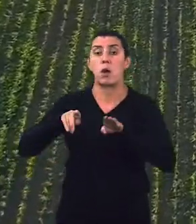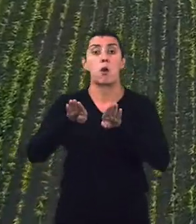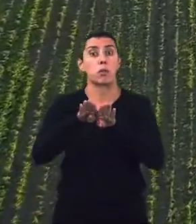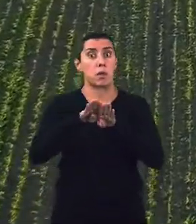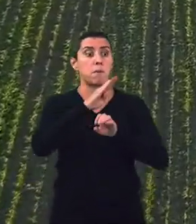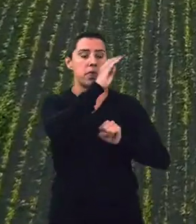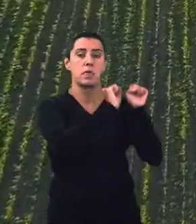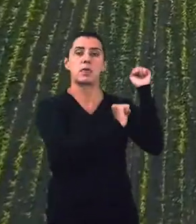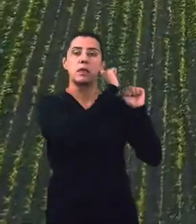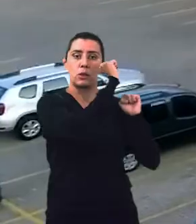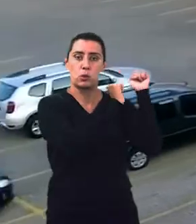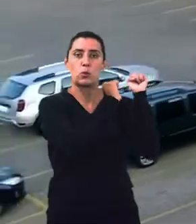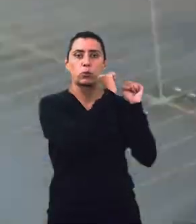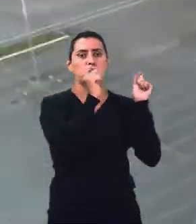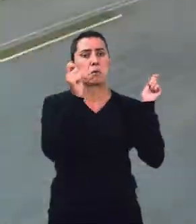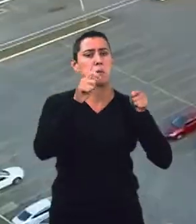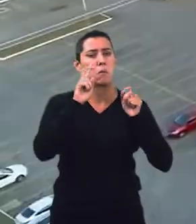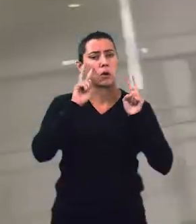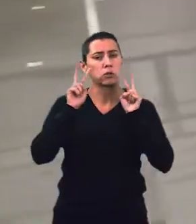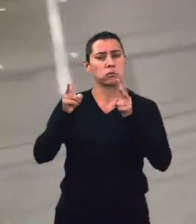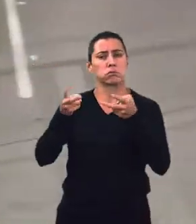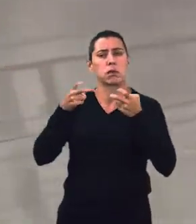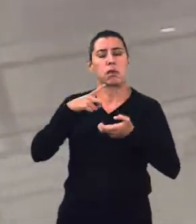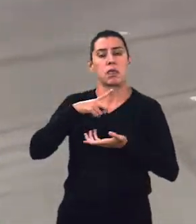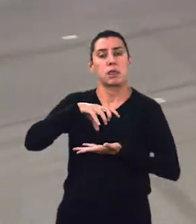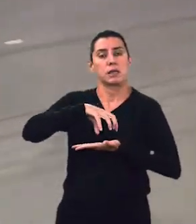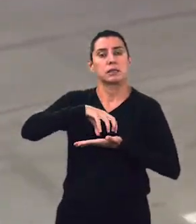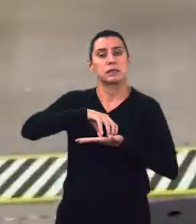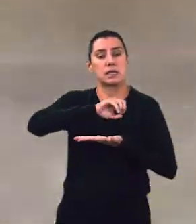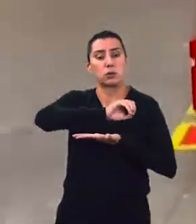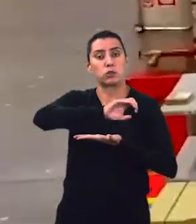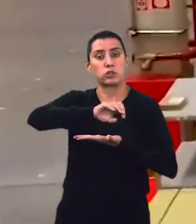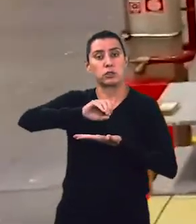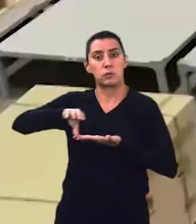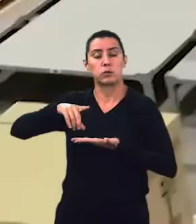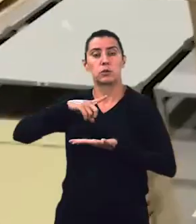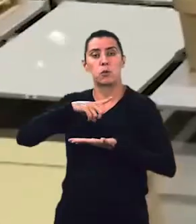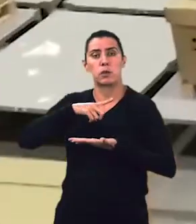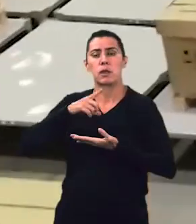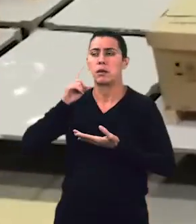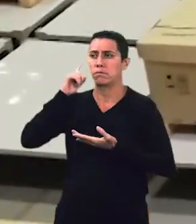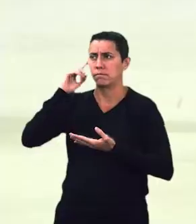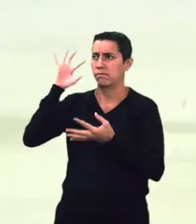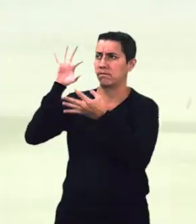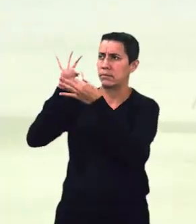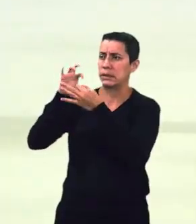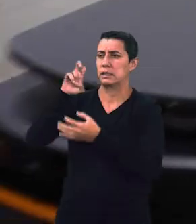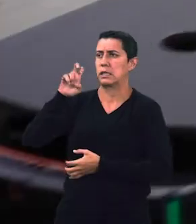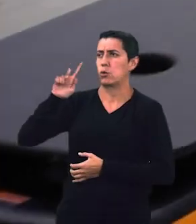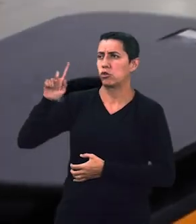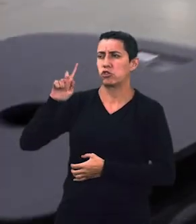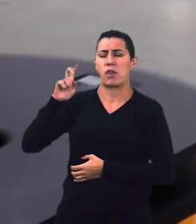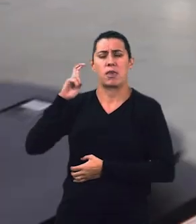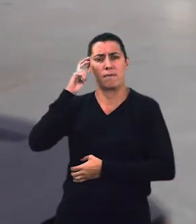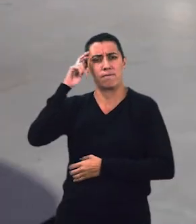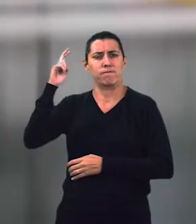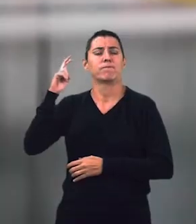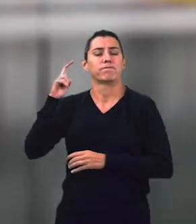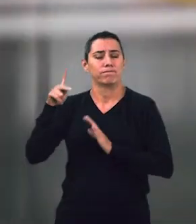o que pode ser visto em nosso centro de distribuição, um armazém inteligente com conexão 5G, pioneiro na América Latina.